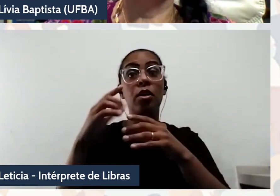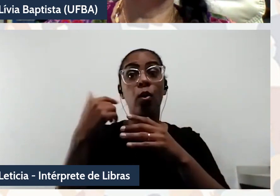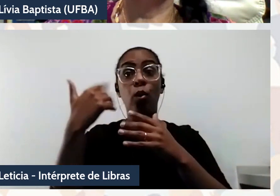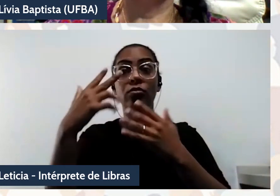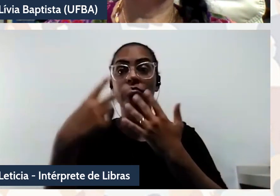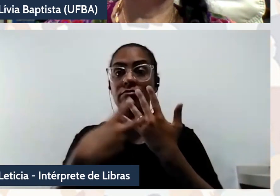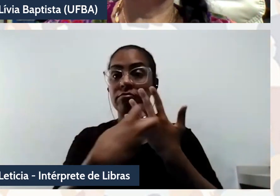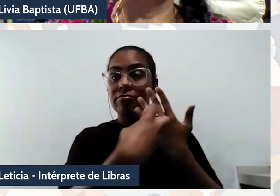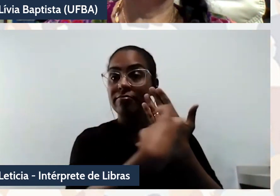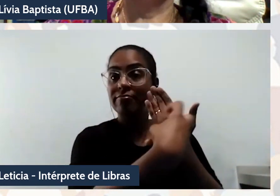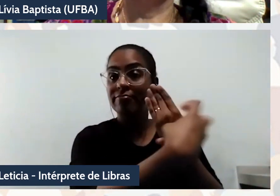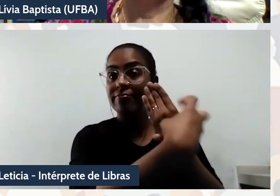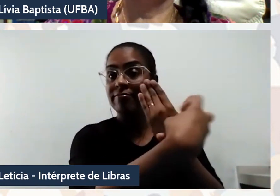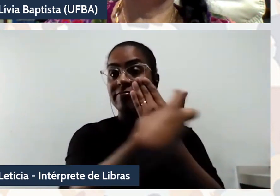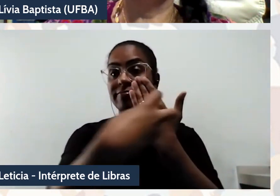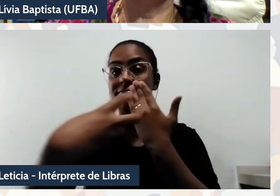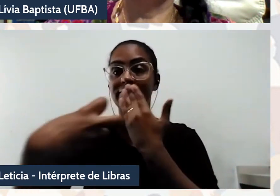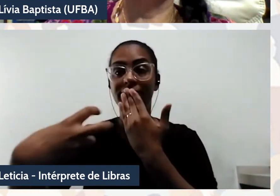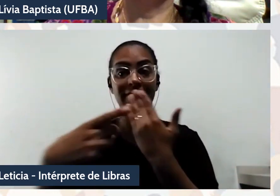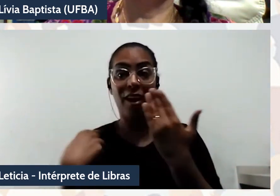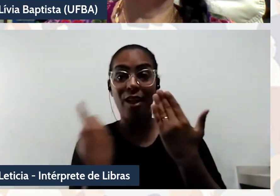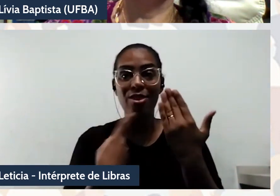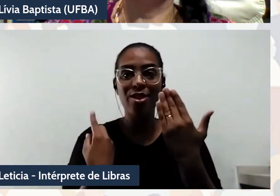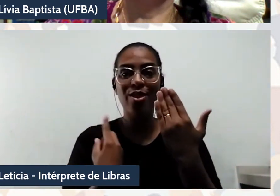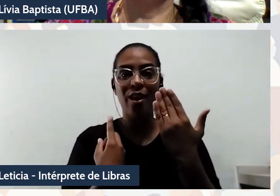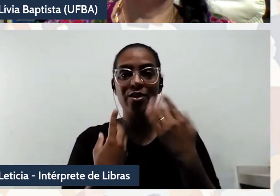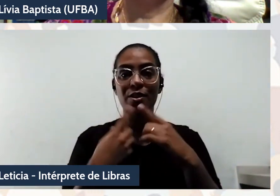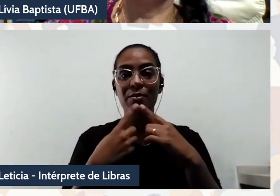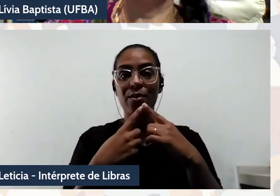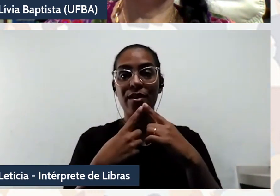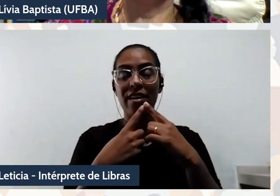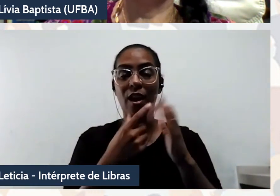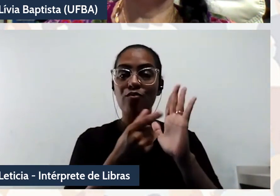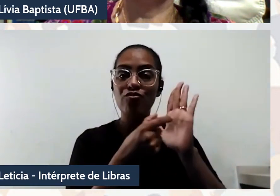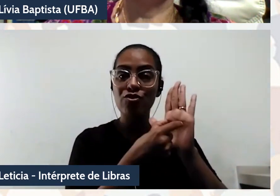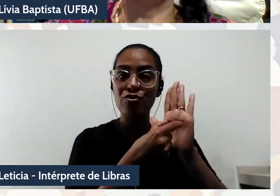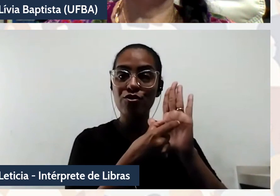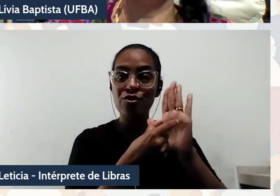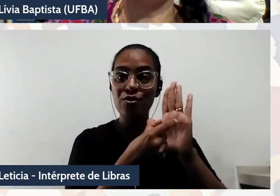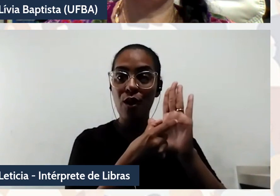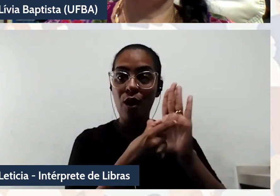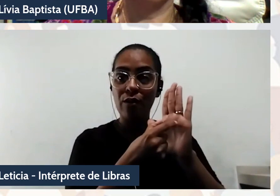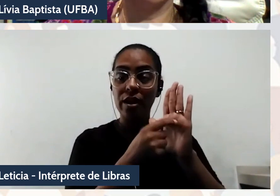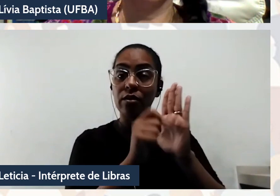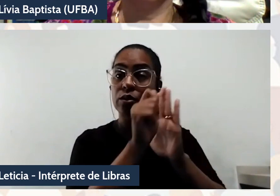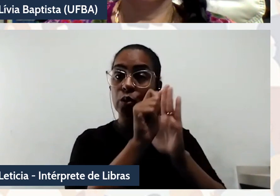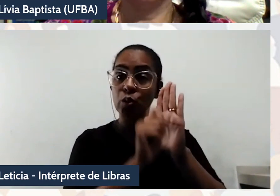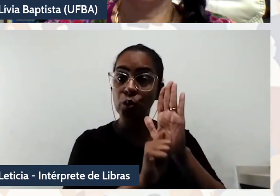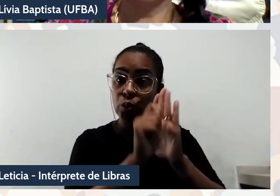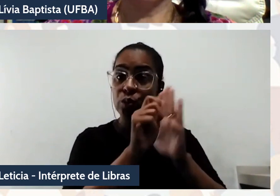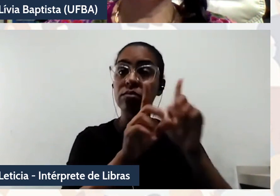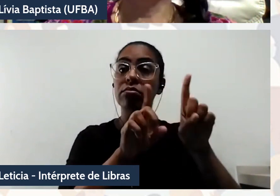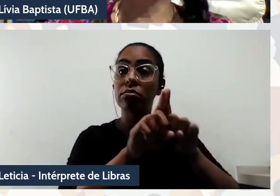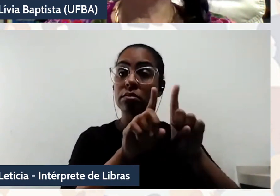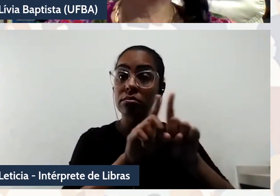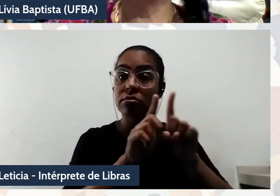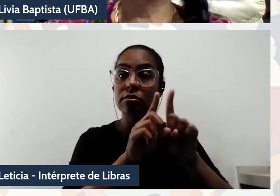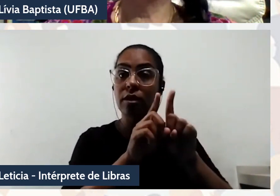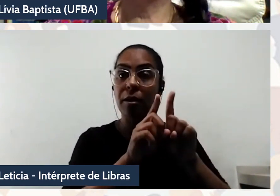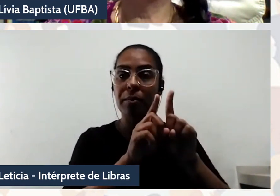pelo que esses programas, esses softwares ou esses algoritmos acabam aprendendo das